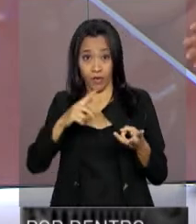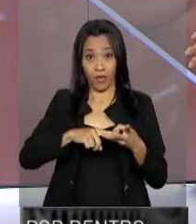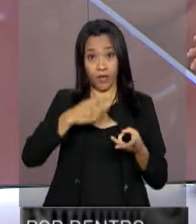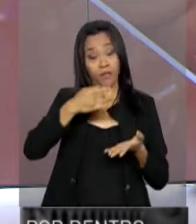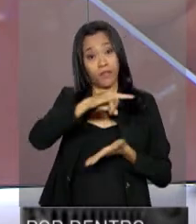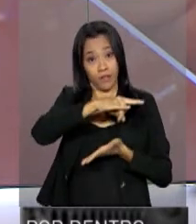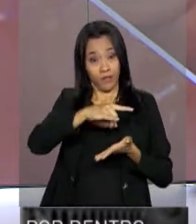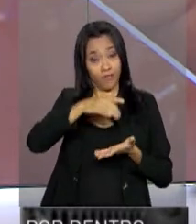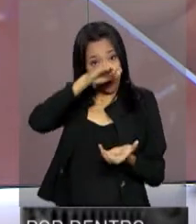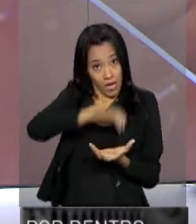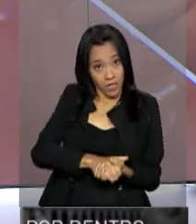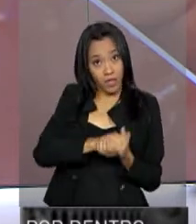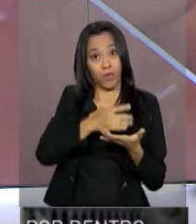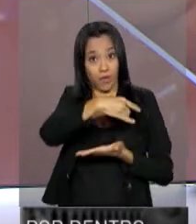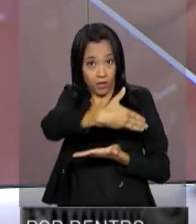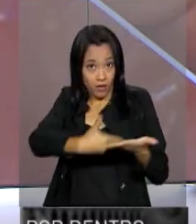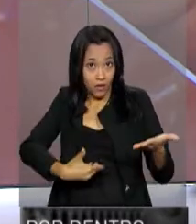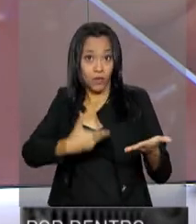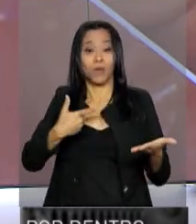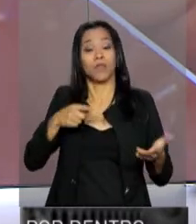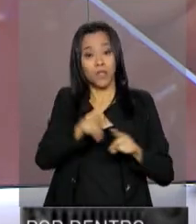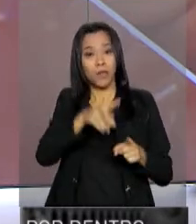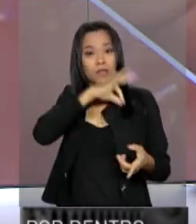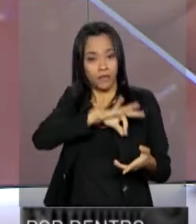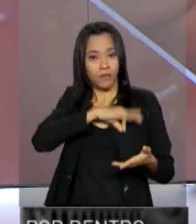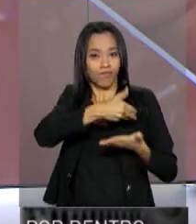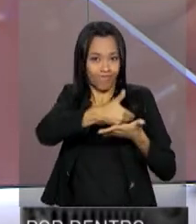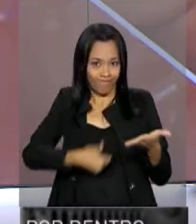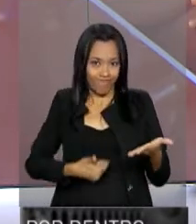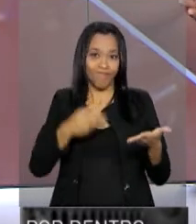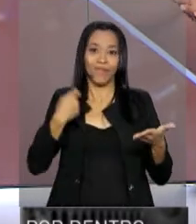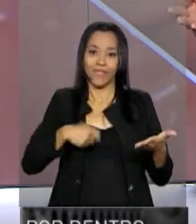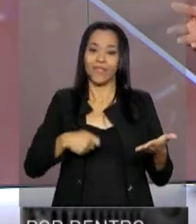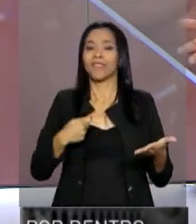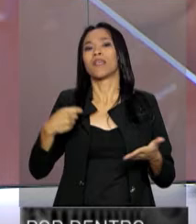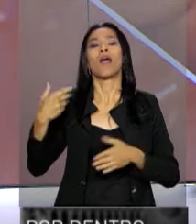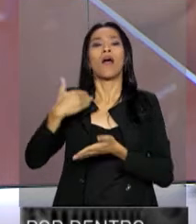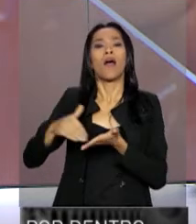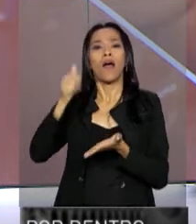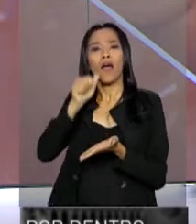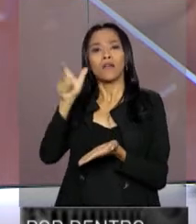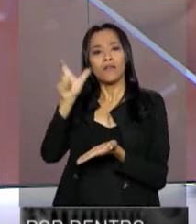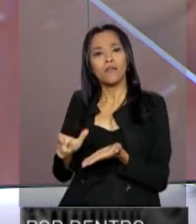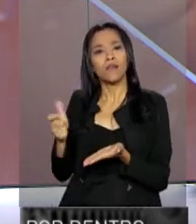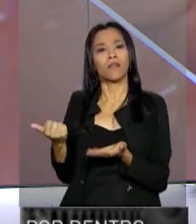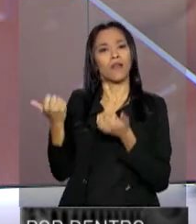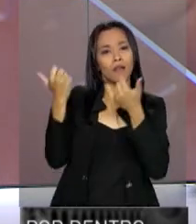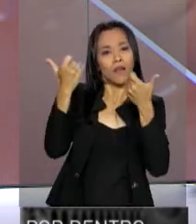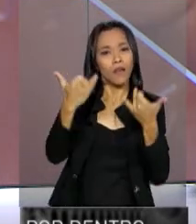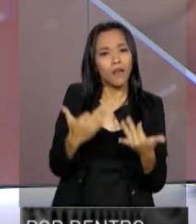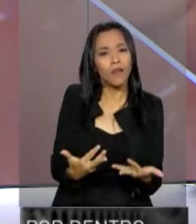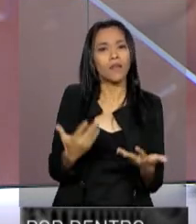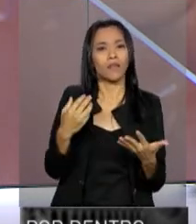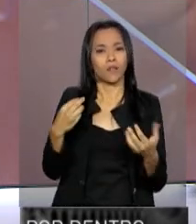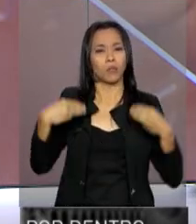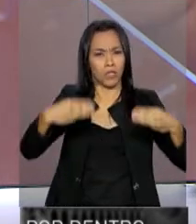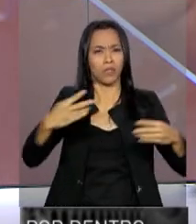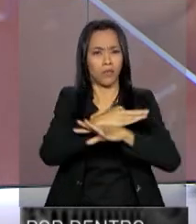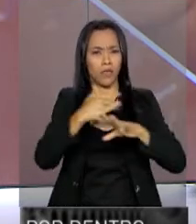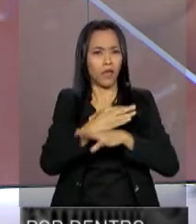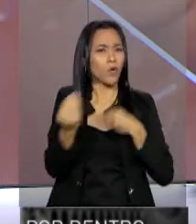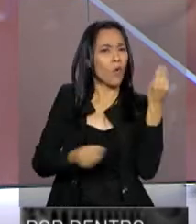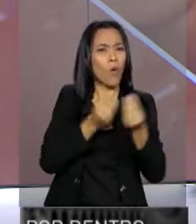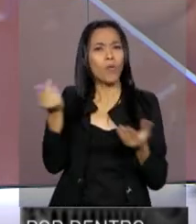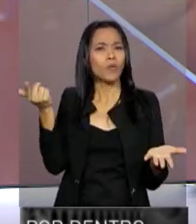certidão de casamento, declaração de renda da família. A Secretaria Nacional de Habitação do Ministério das Cidades, Henrique Tarantes, explica